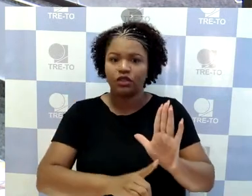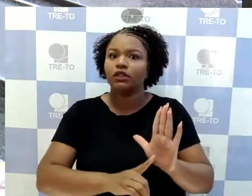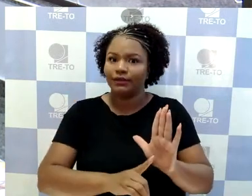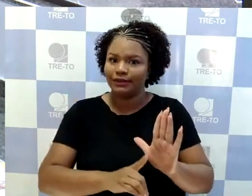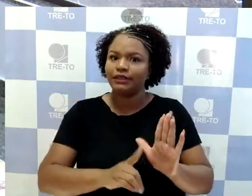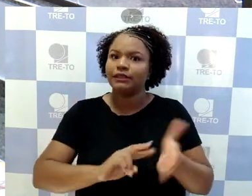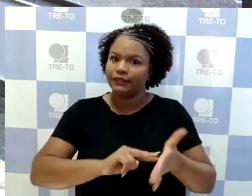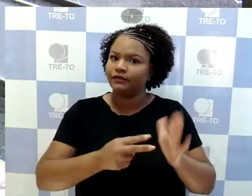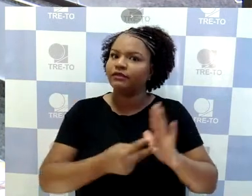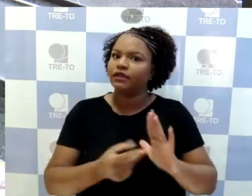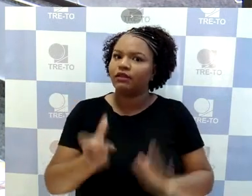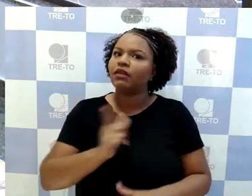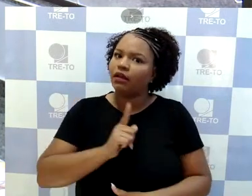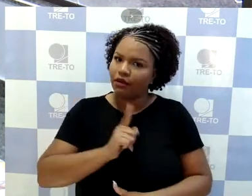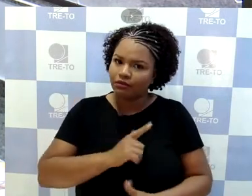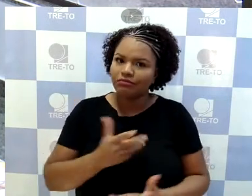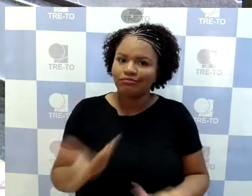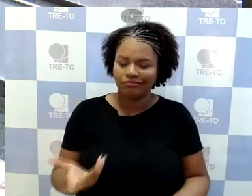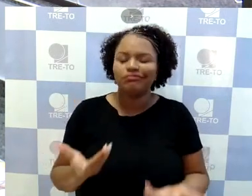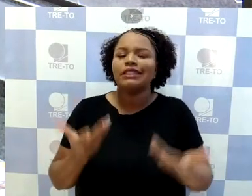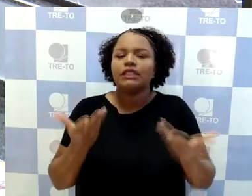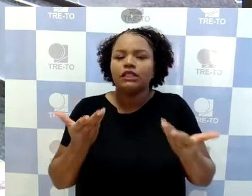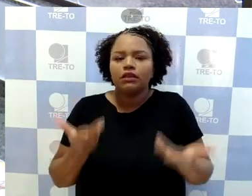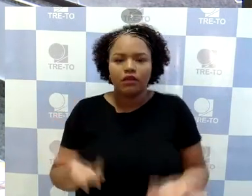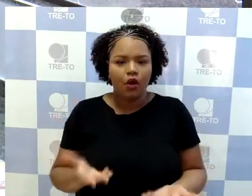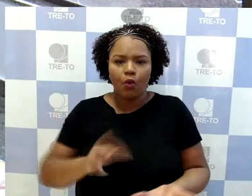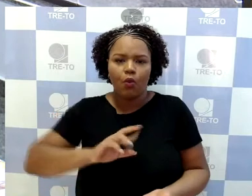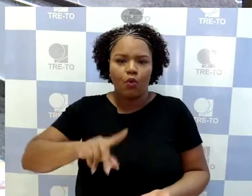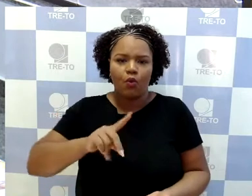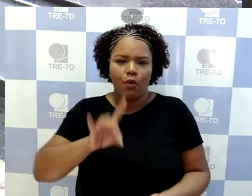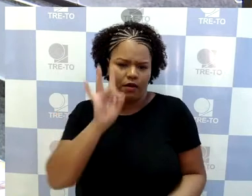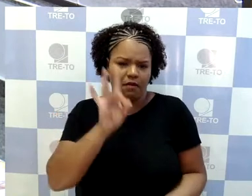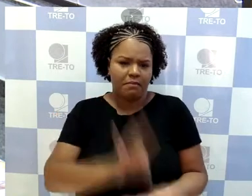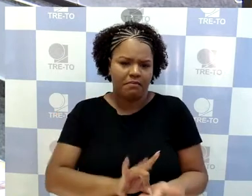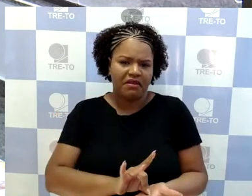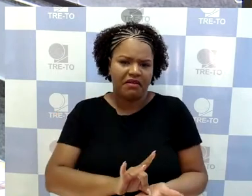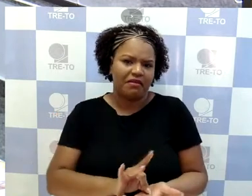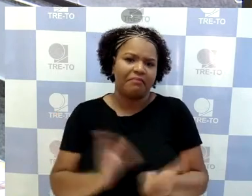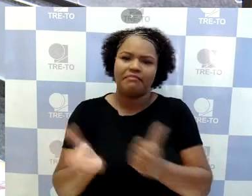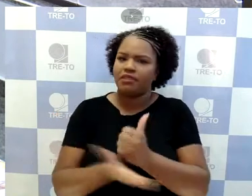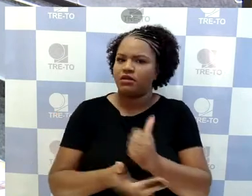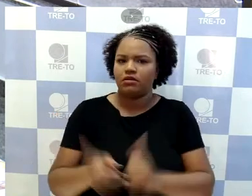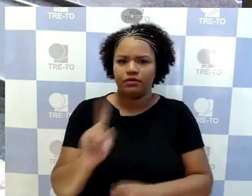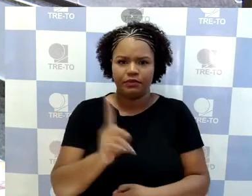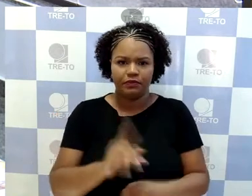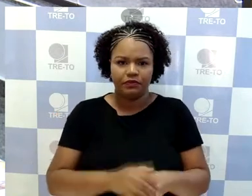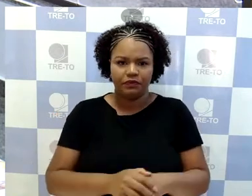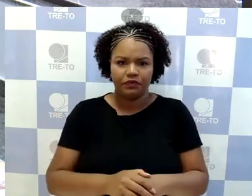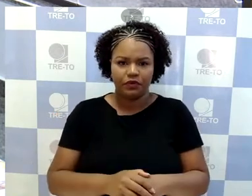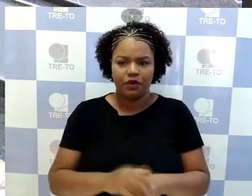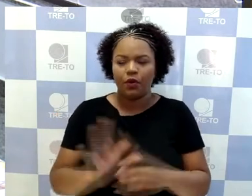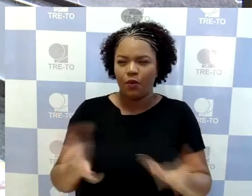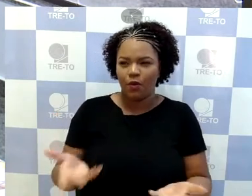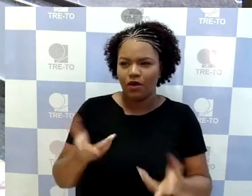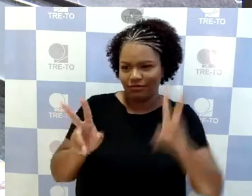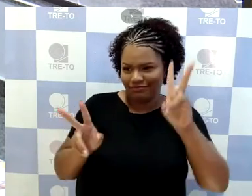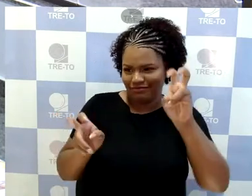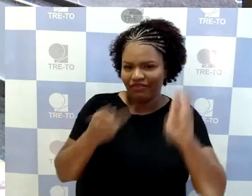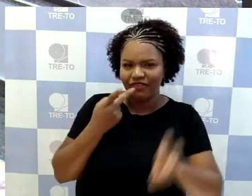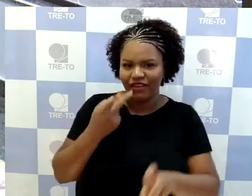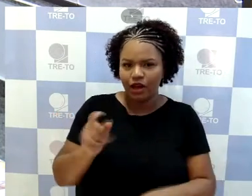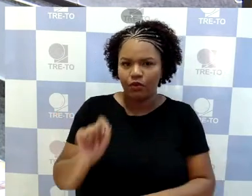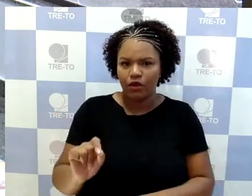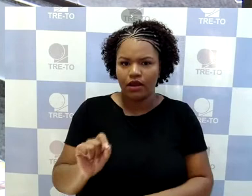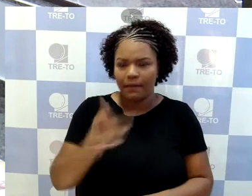não é o caso de uma afirmação genérica. E, quando ele diz que quem frauda uma pesquisa